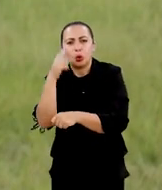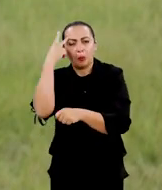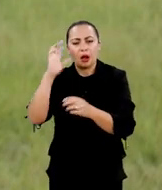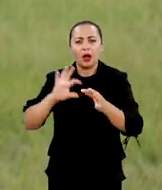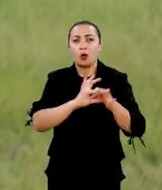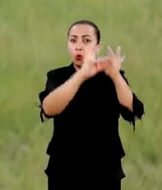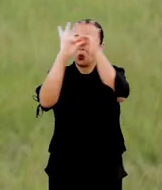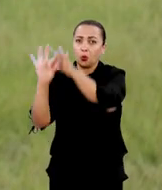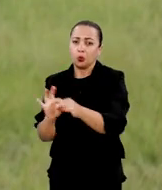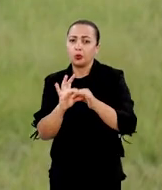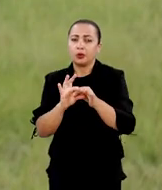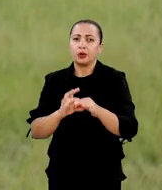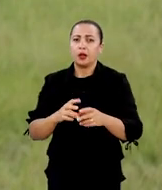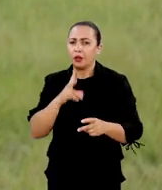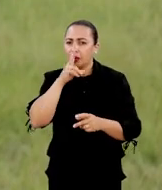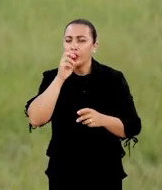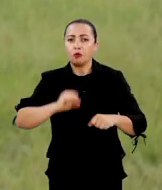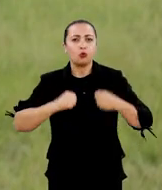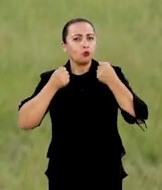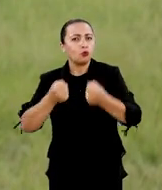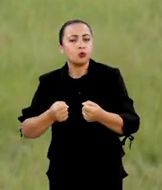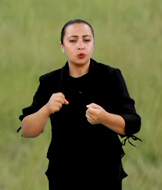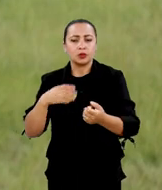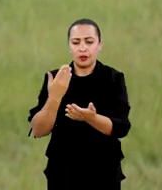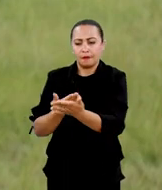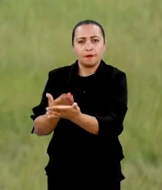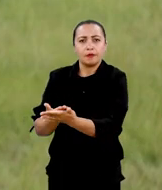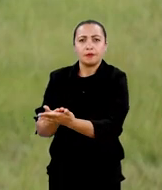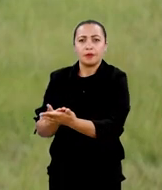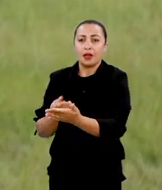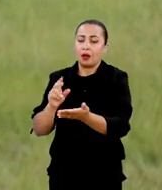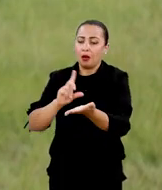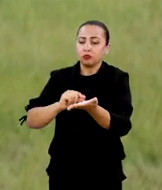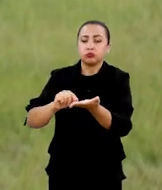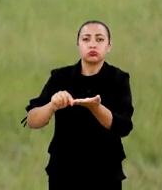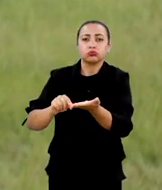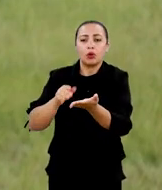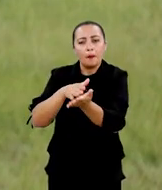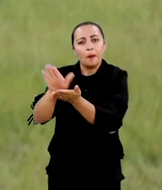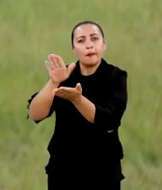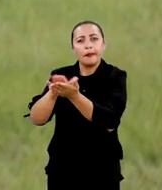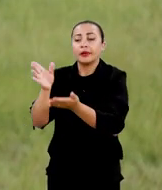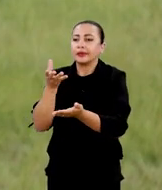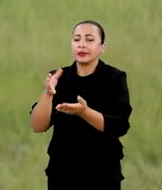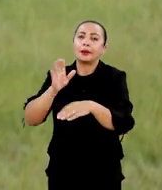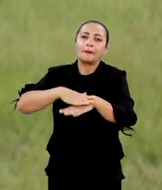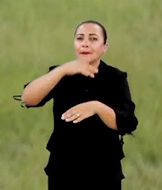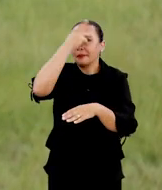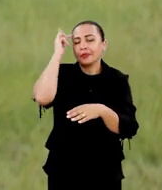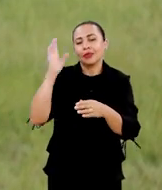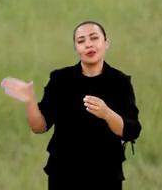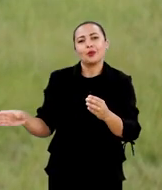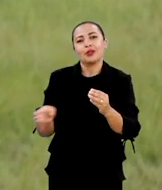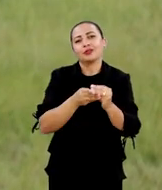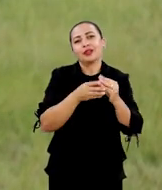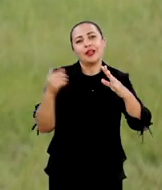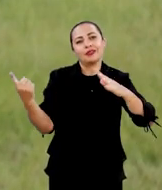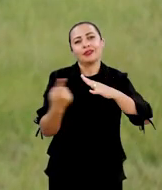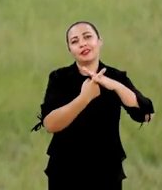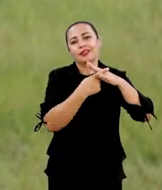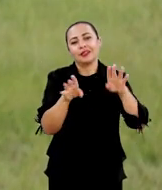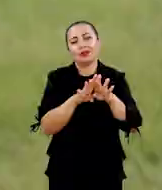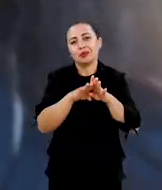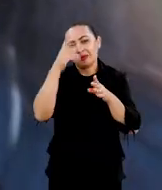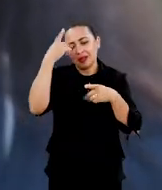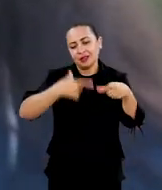da UEMA, para se unir ao esforço que nós fazemos. Nós estamos também publicando alguns artigos, e queremos que mais gente se integre,